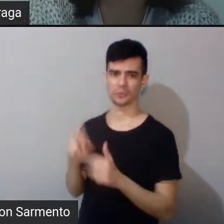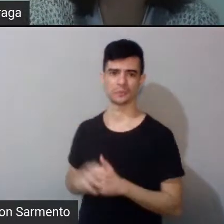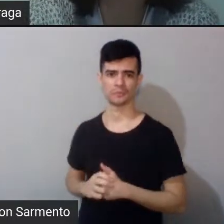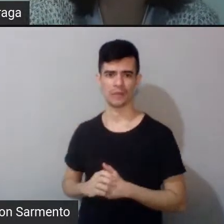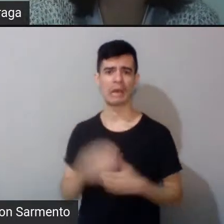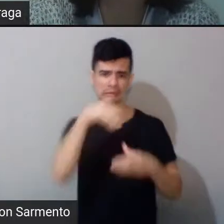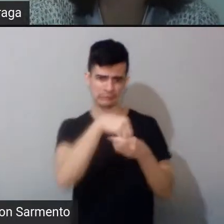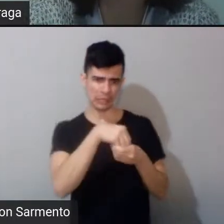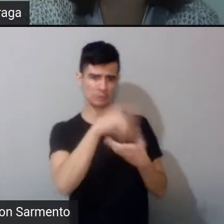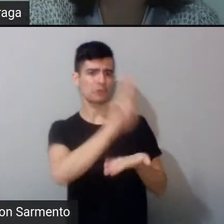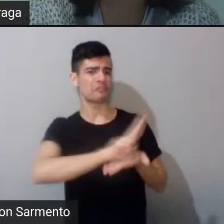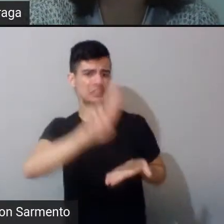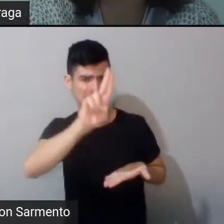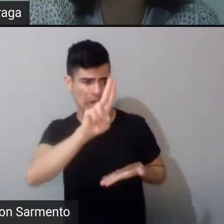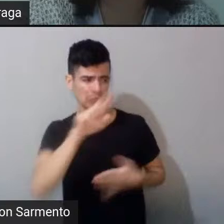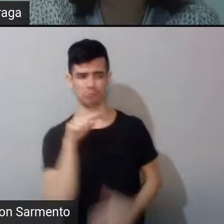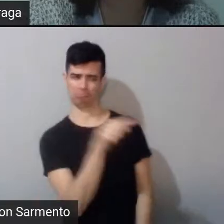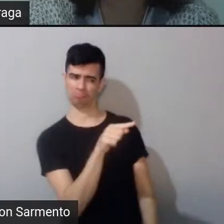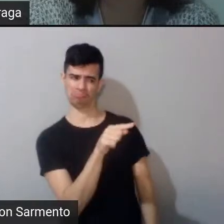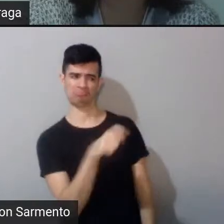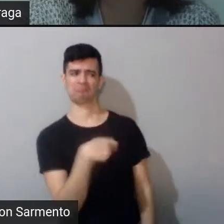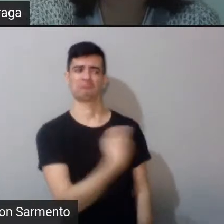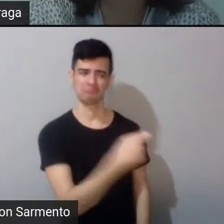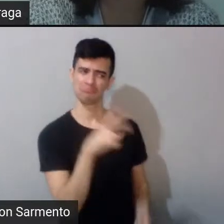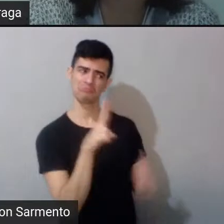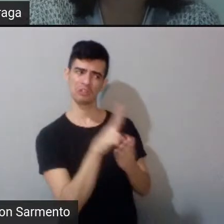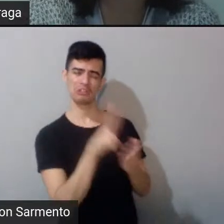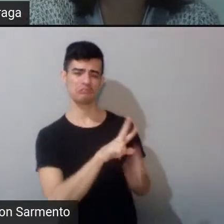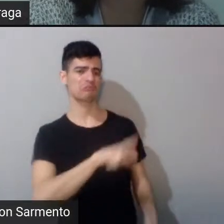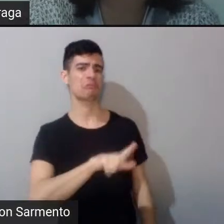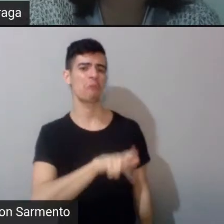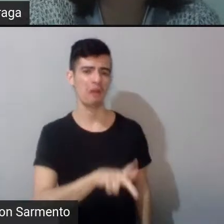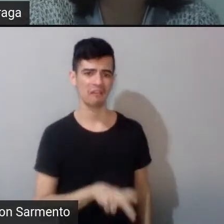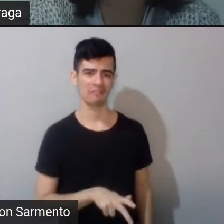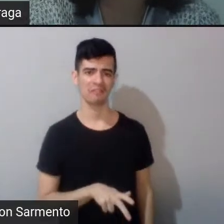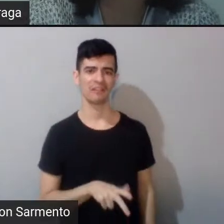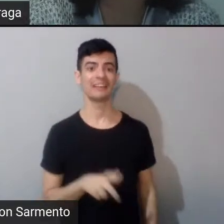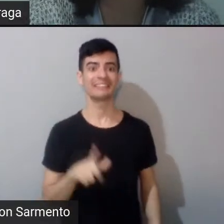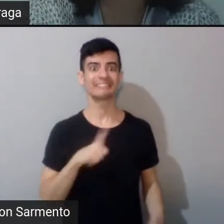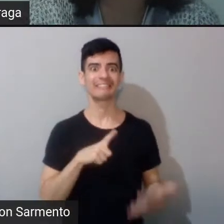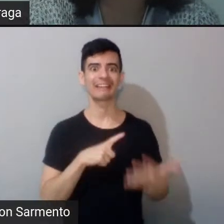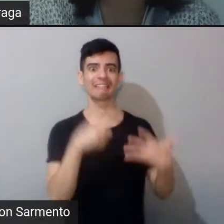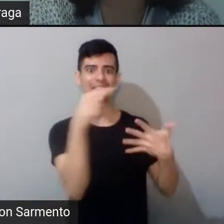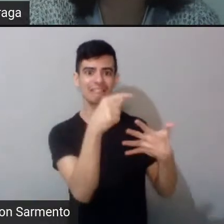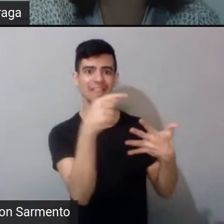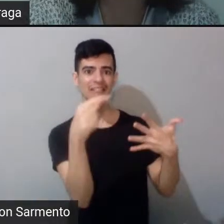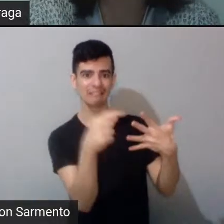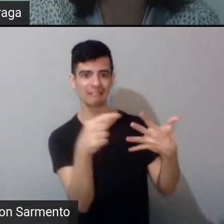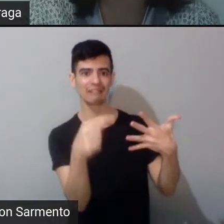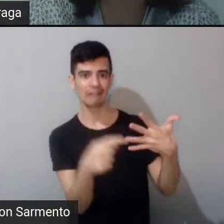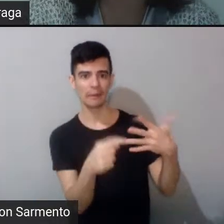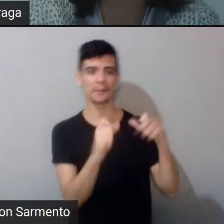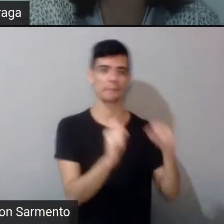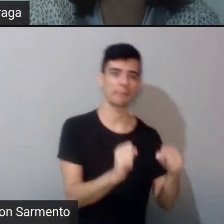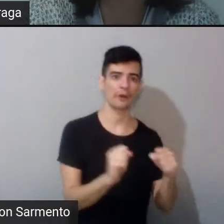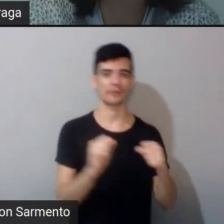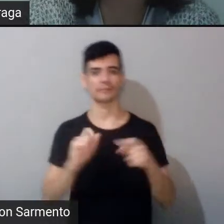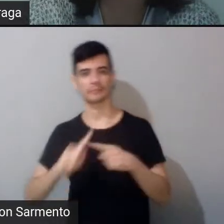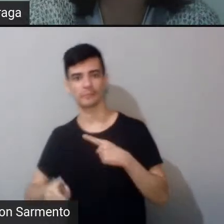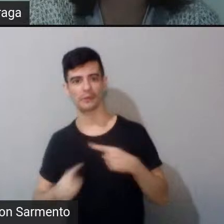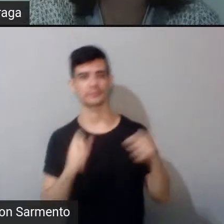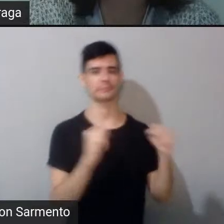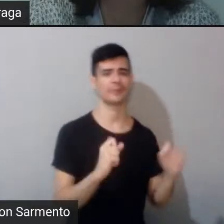genéricos e apontar eles dizerem o que a gente é. Então a gente vem em contraponto a isso e dizer que não, nós